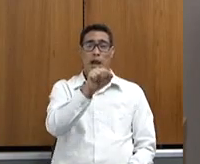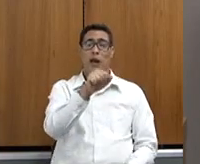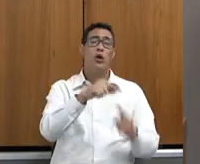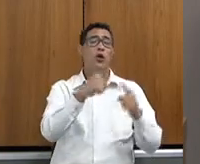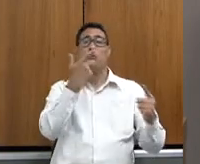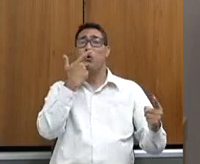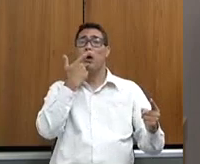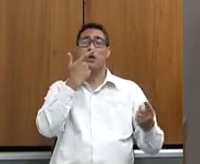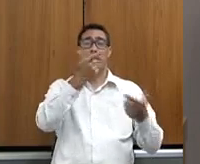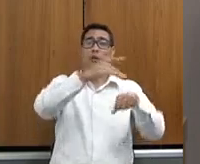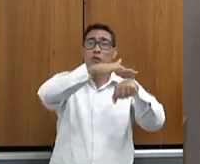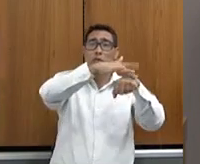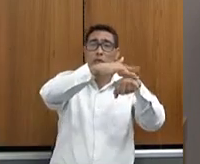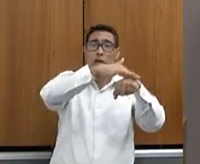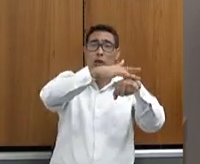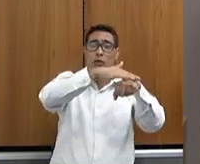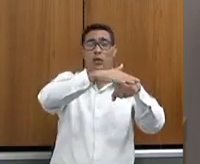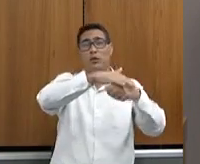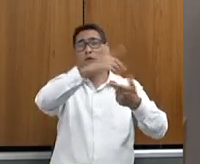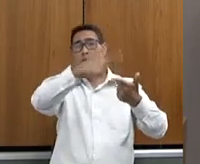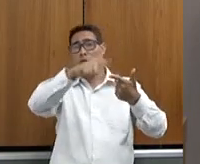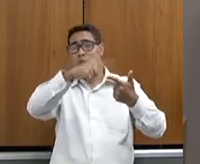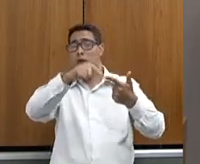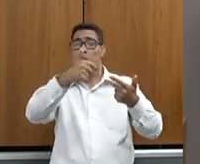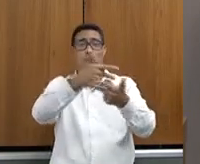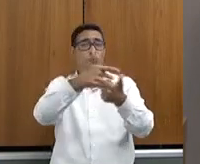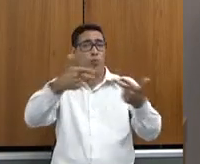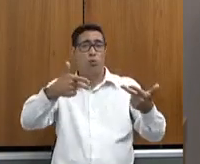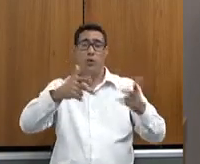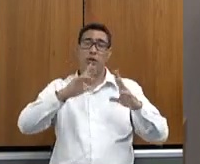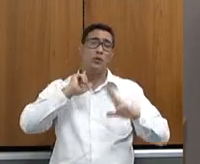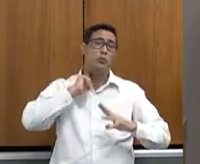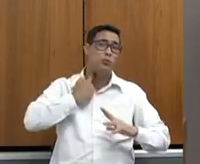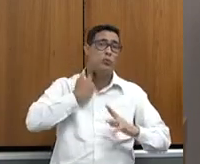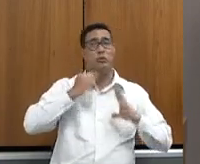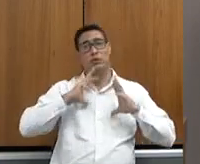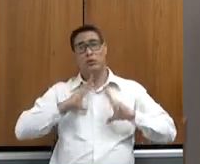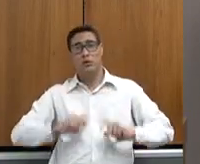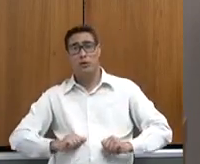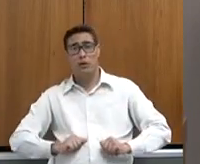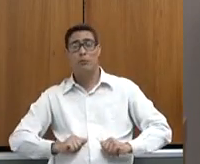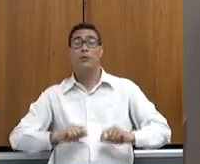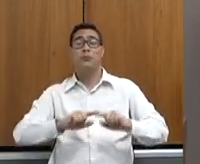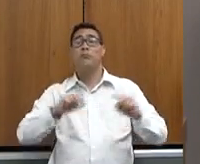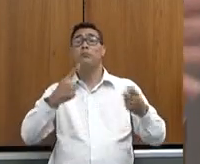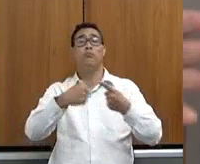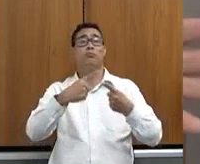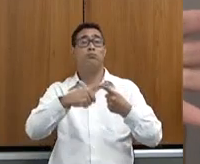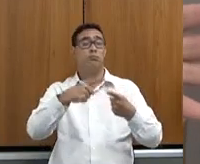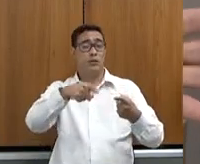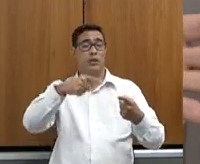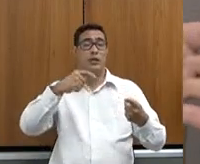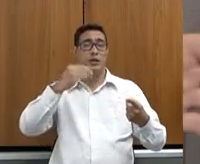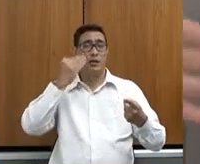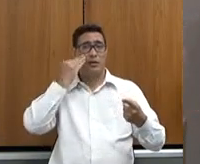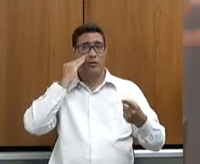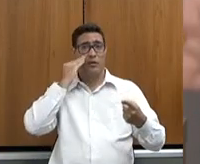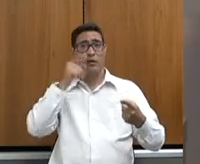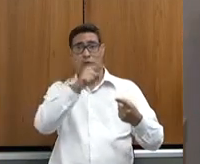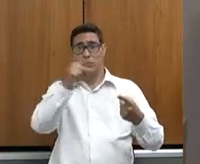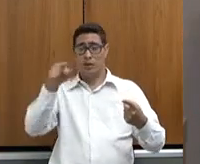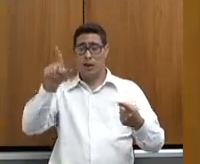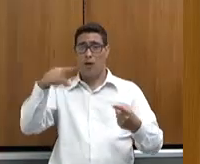enfermidades, as doenças, questão sanitária, para conhecer. Por quê? Nós entendemos, e aqui a deputada Beatriz